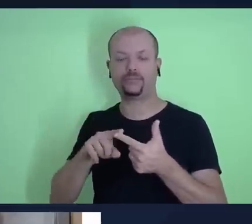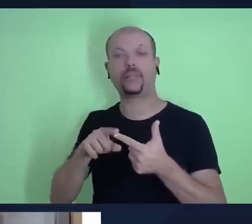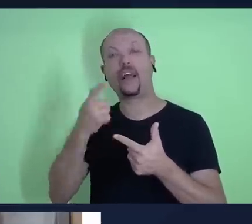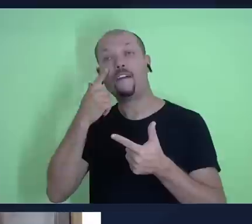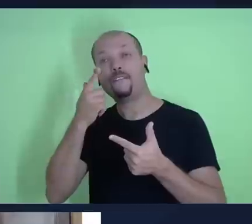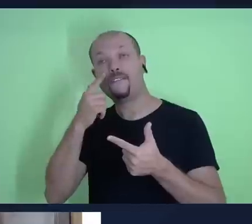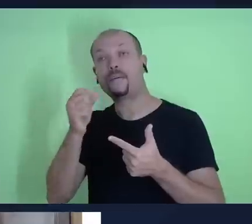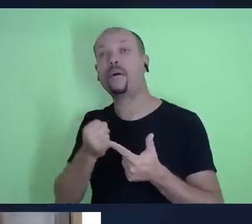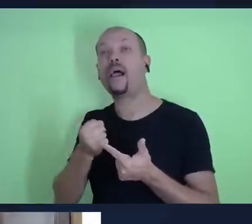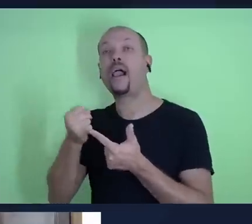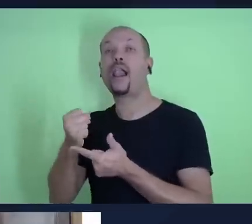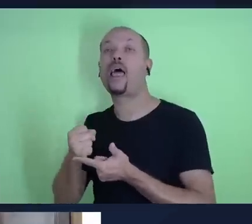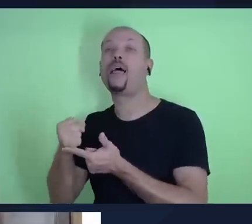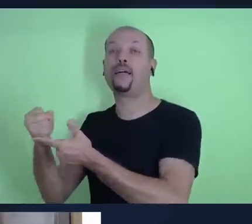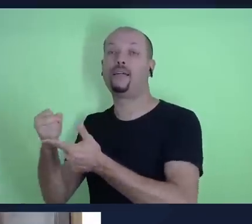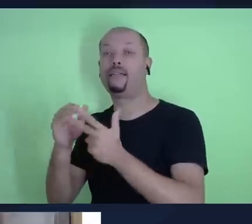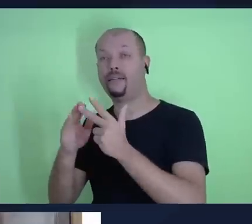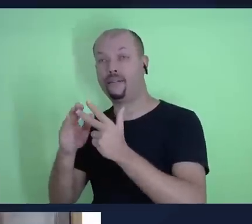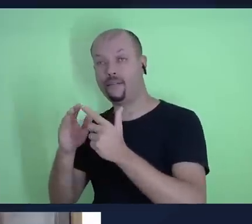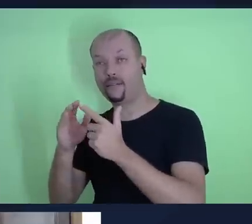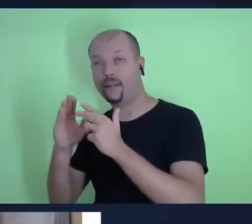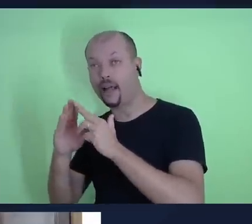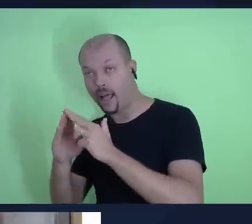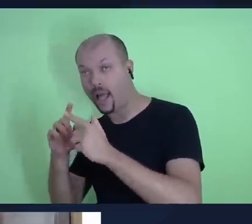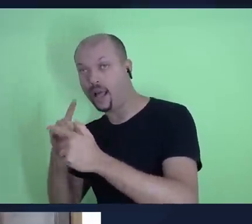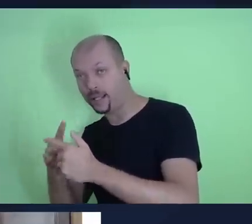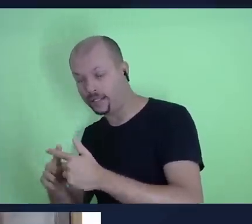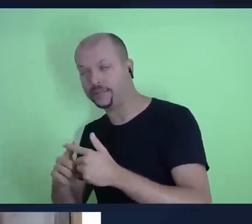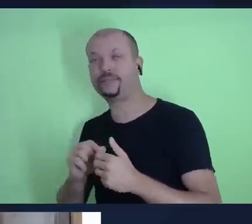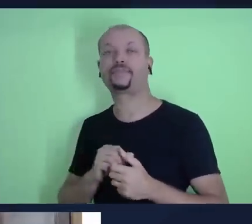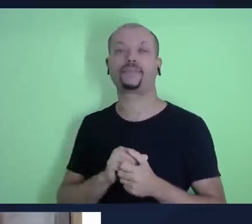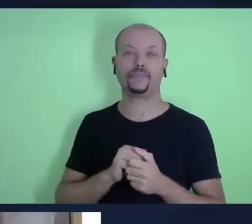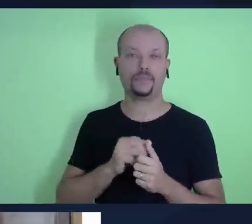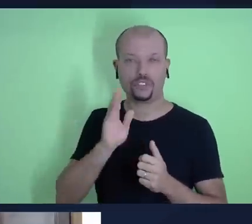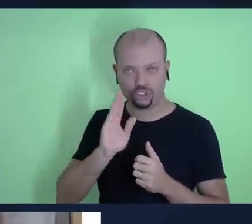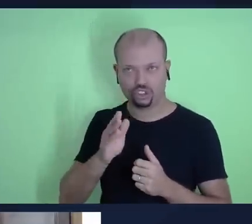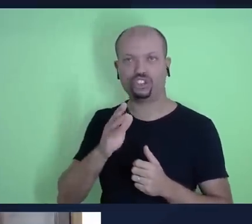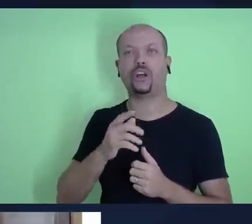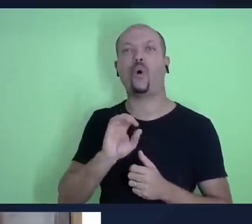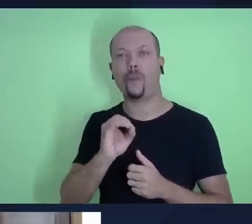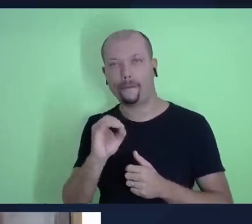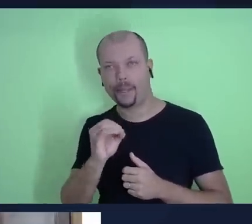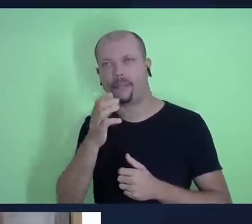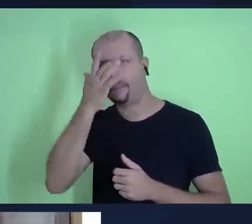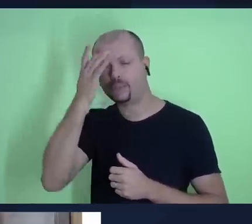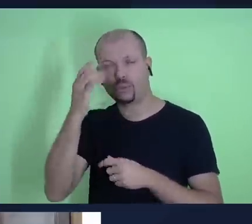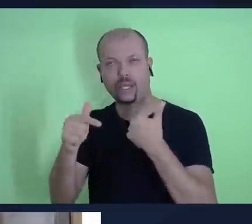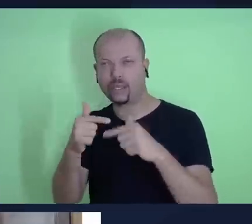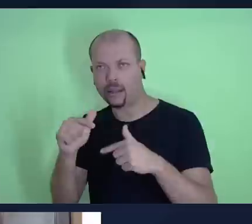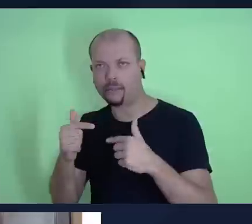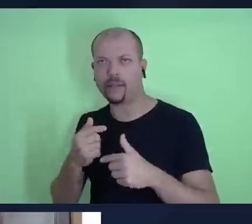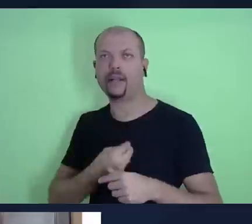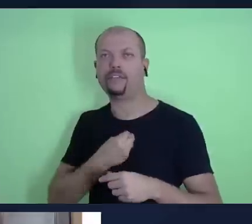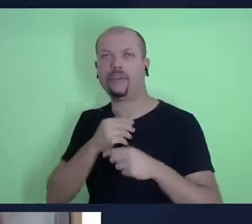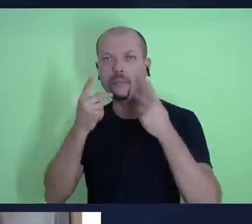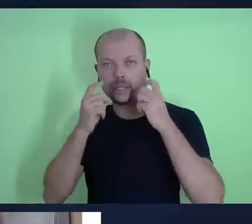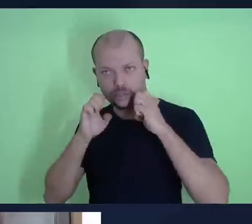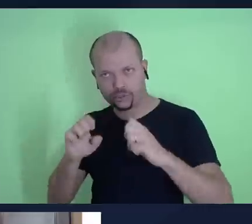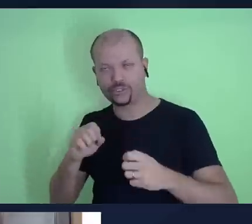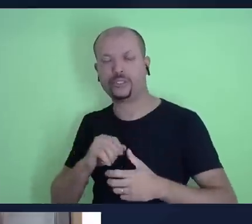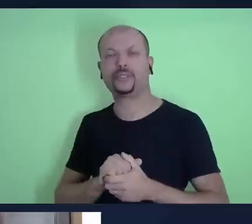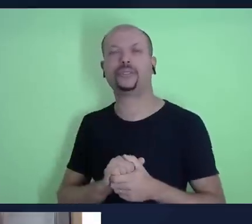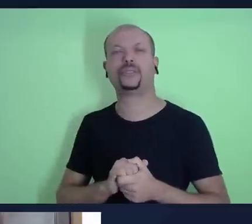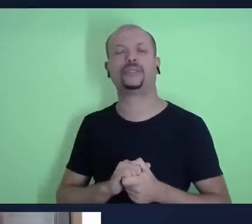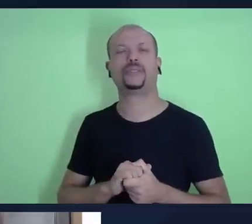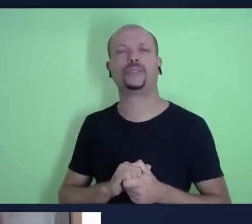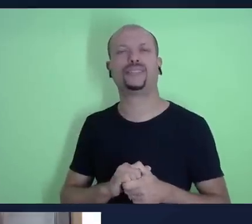trazida a casa do tesouro para a manutenção dos pastores, dos obreiros, daqueles que vivem no evangelho, mas qual